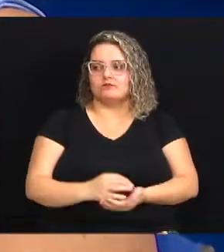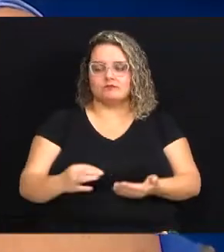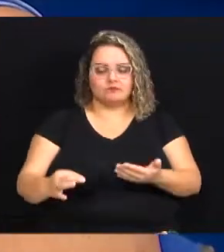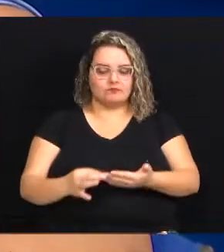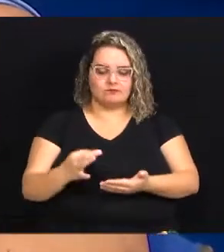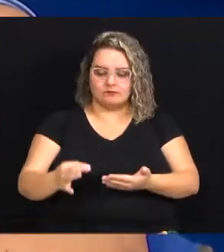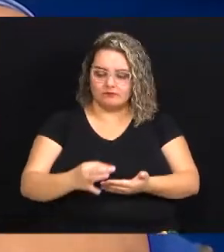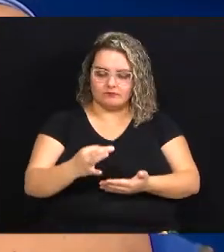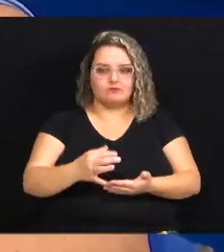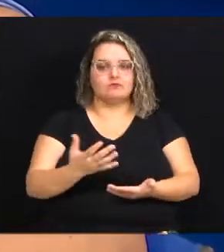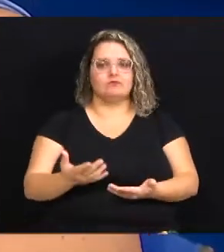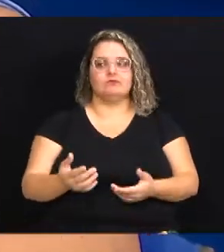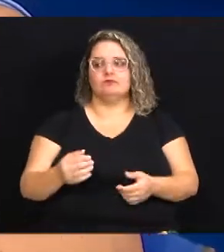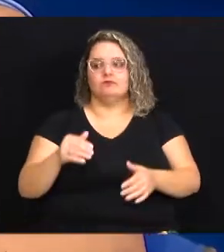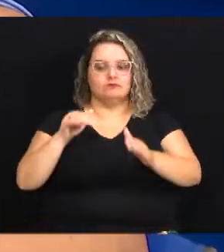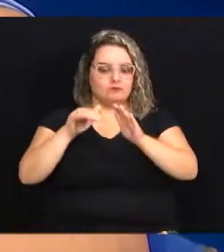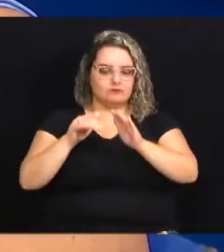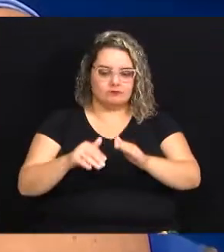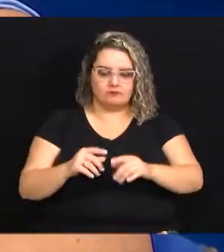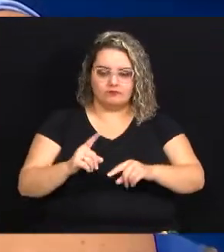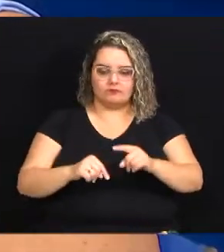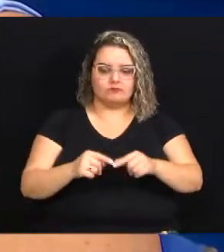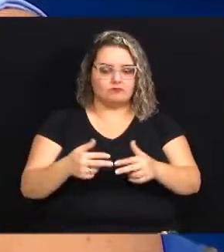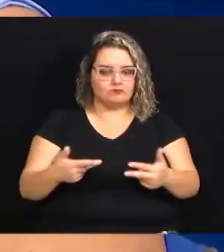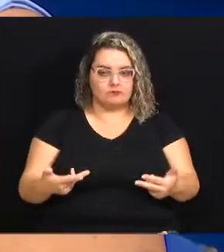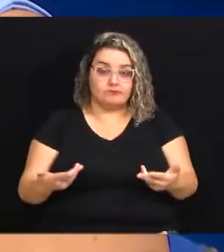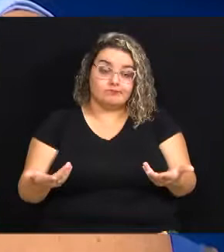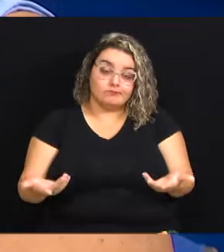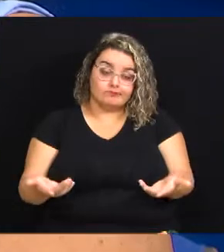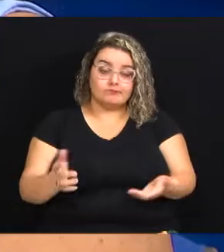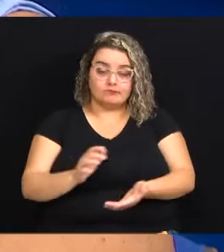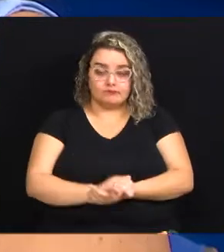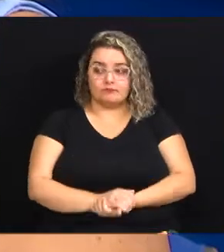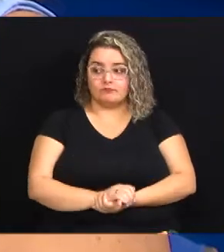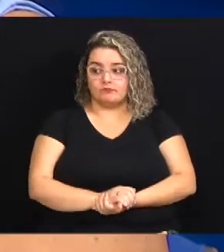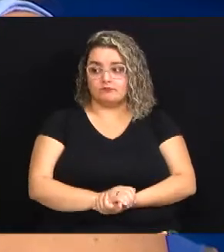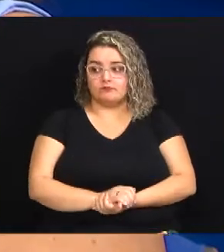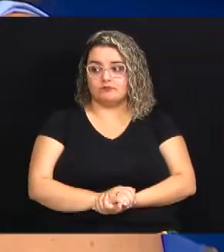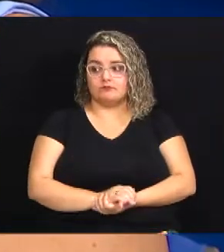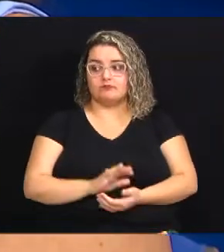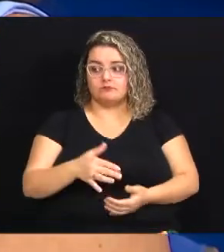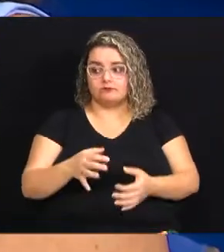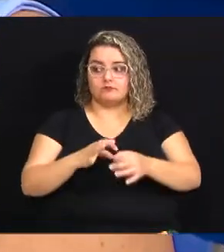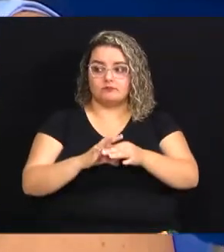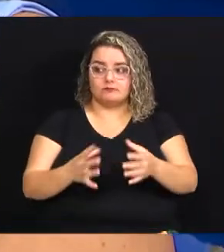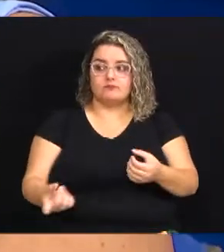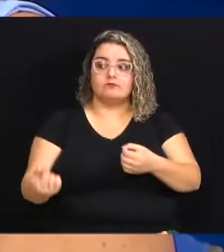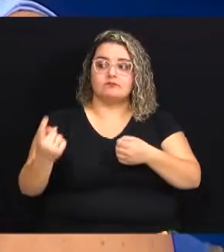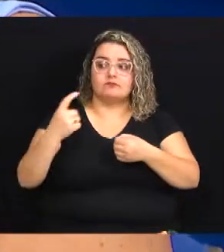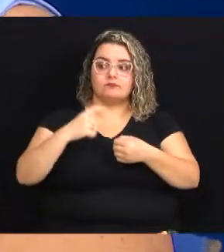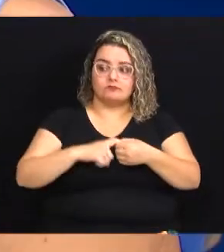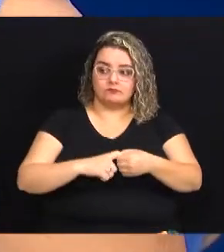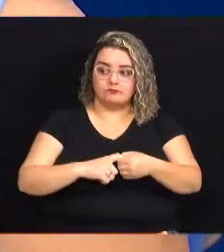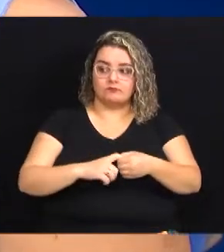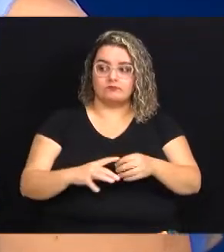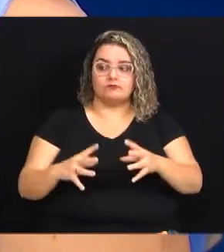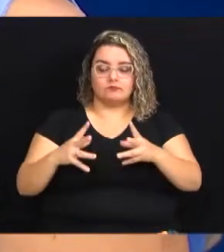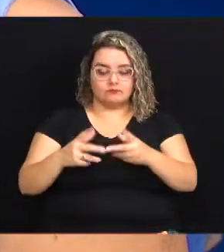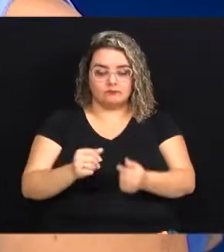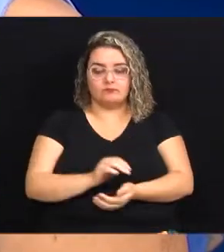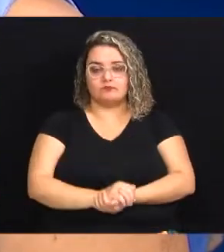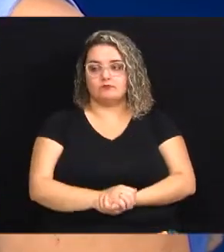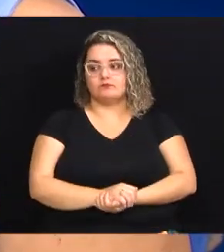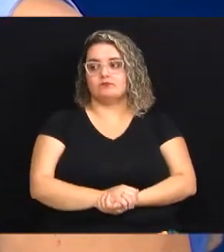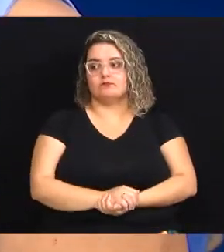fui costurando fazendo meu estoque tudo e aí assim que deu uma brecha a gente voltou com